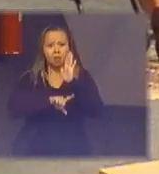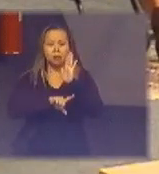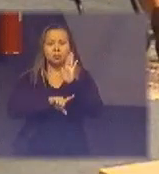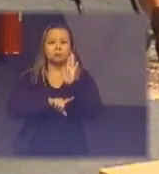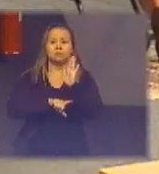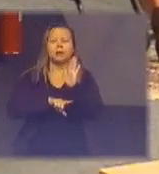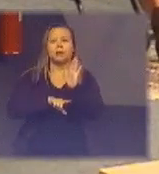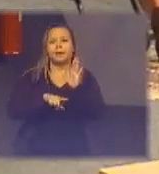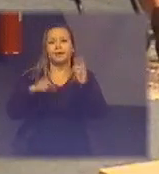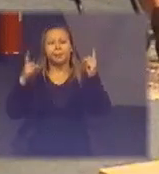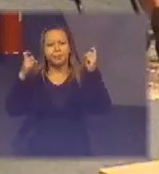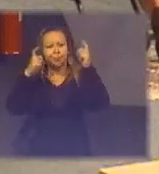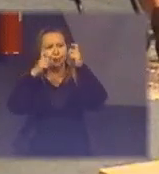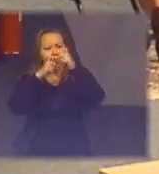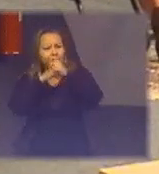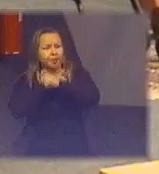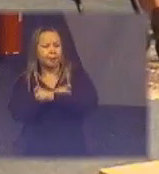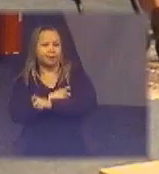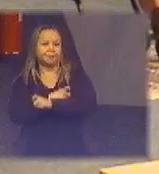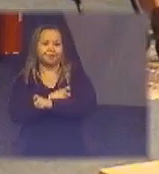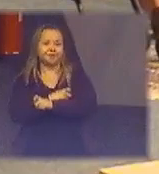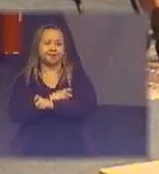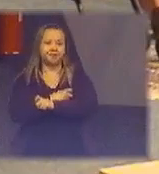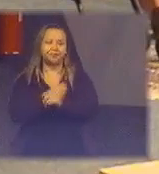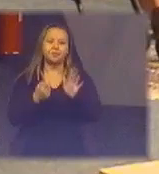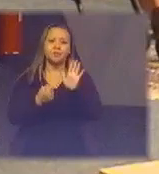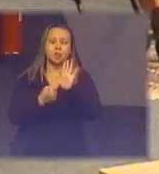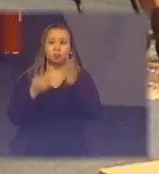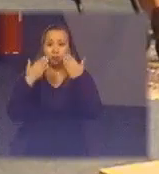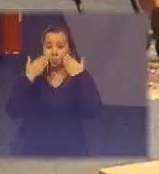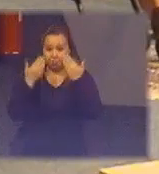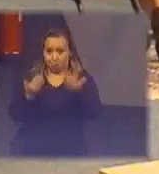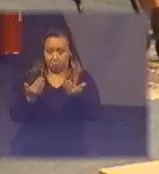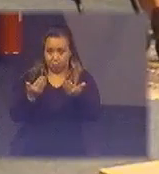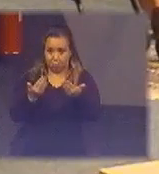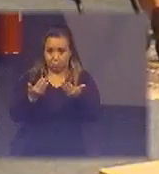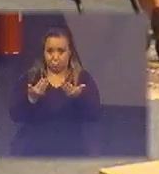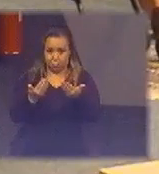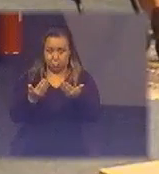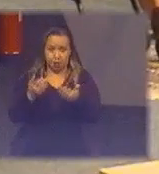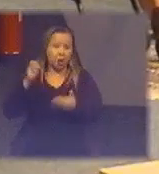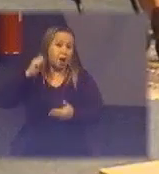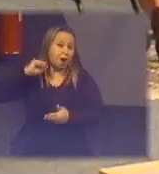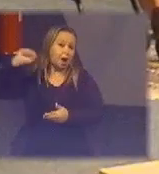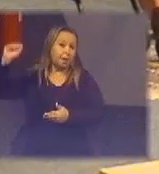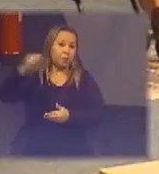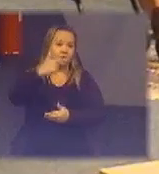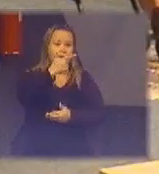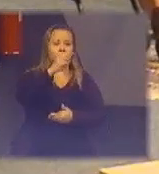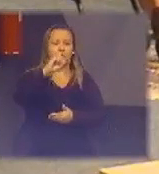que a gente chama nós apresentamos em abril de 2011